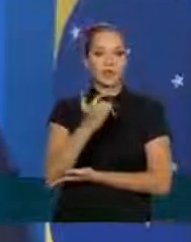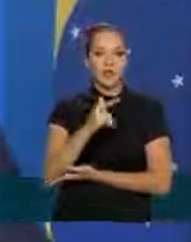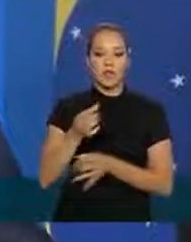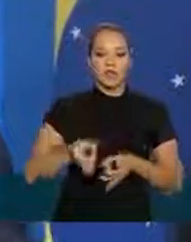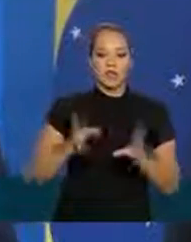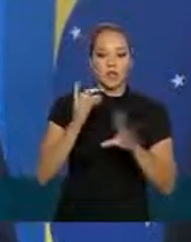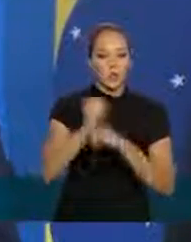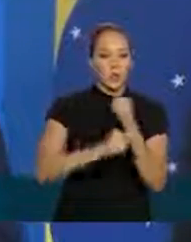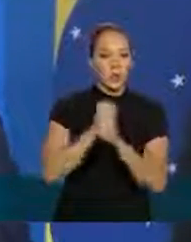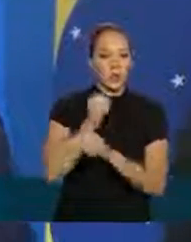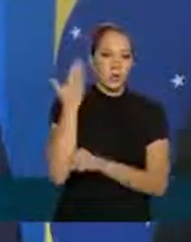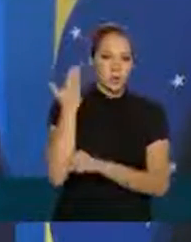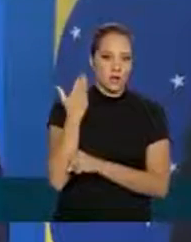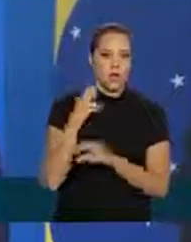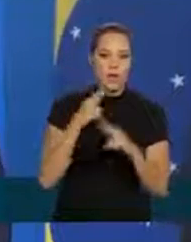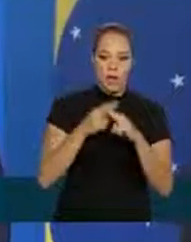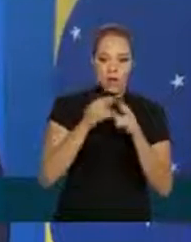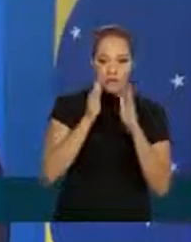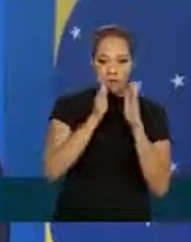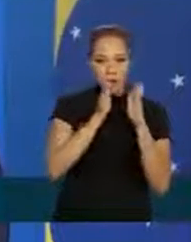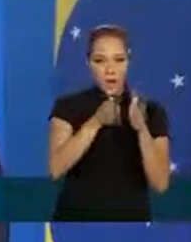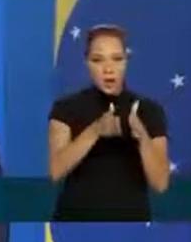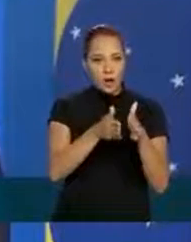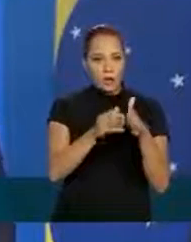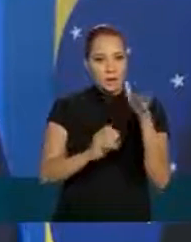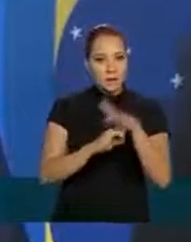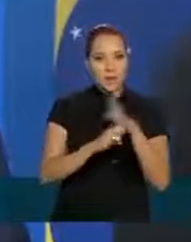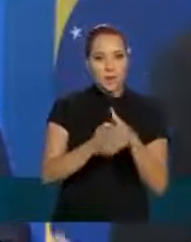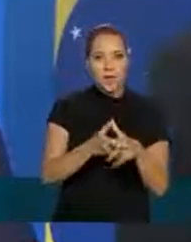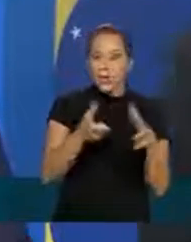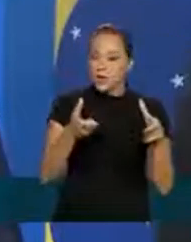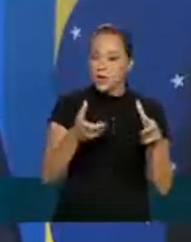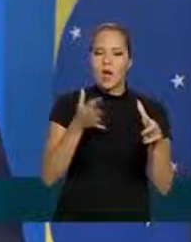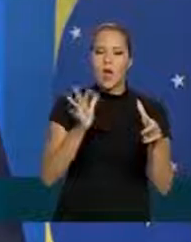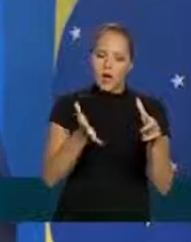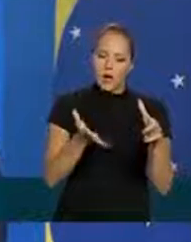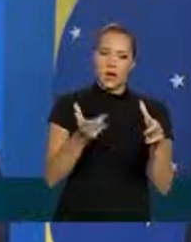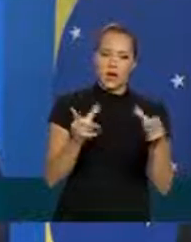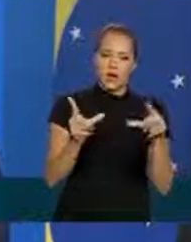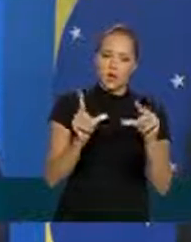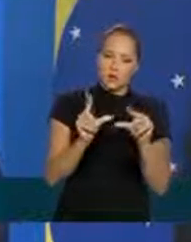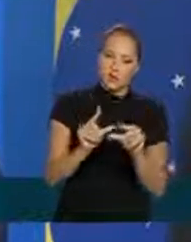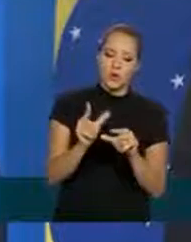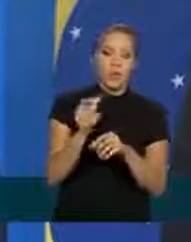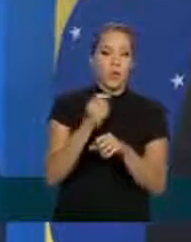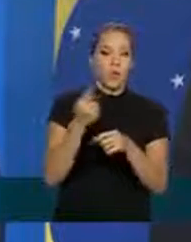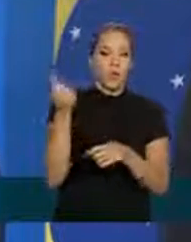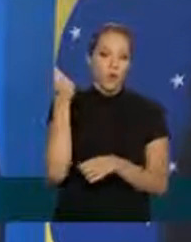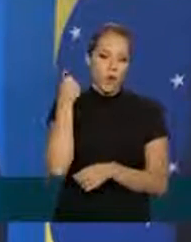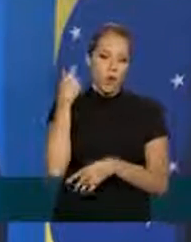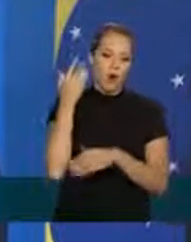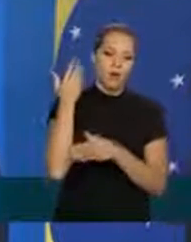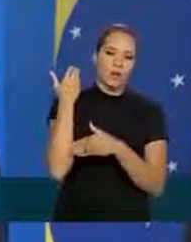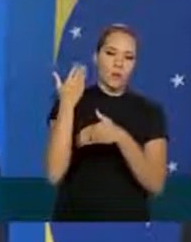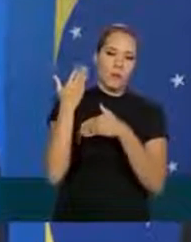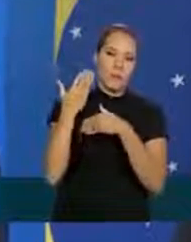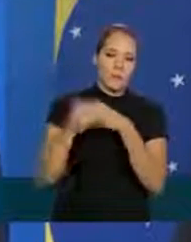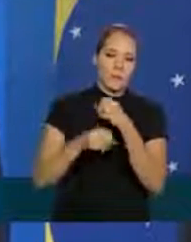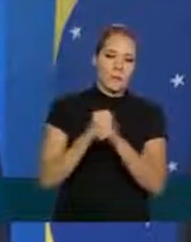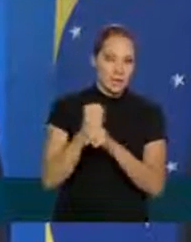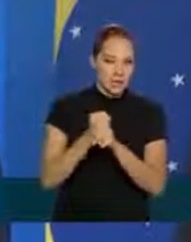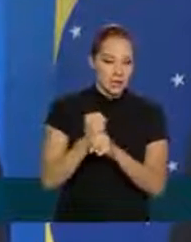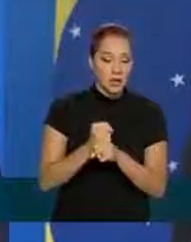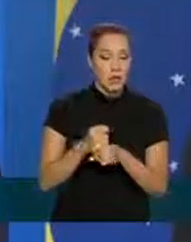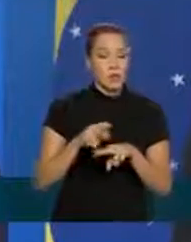a Caixa focava nas grandes empresas e nós reduzimos isso durante o ano passado por isso é que a gente tem